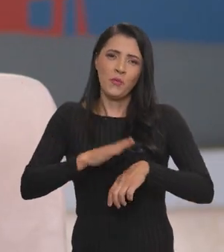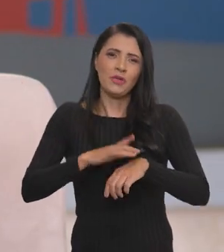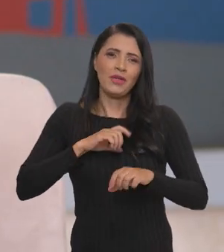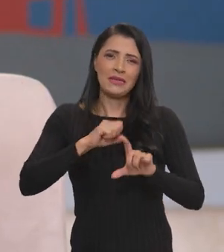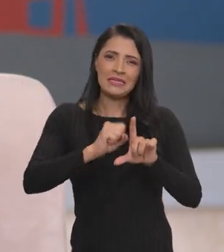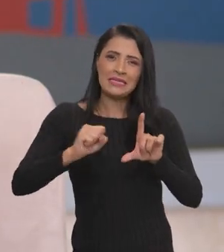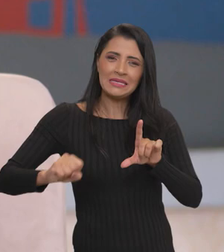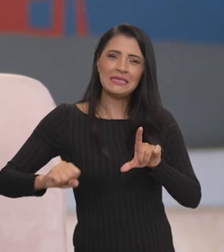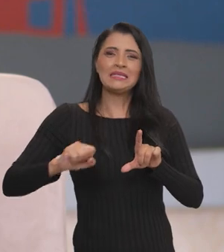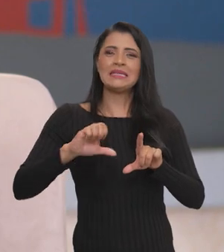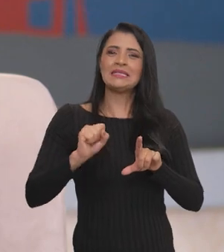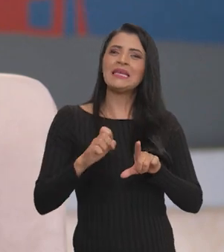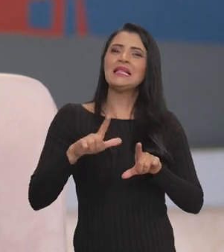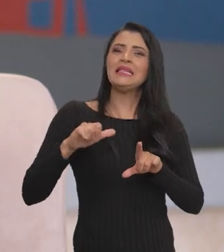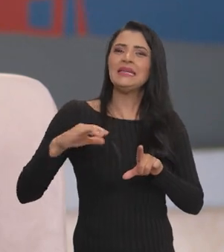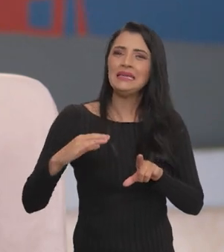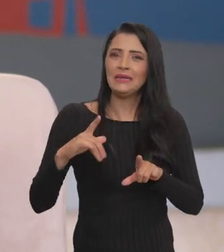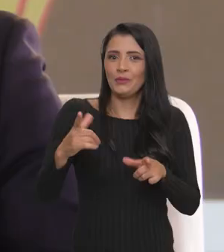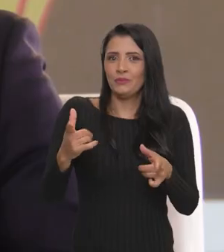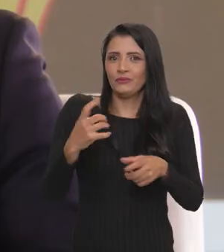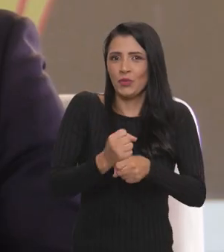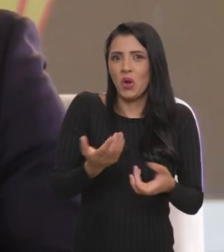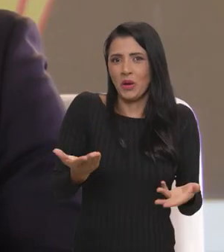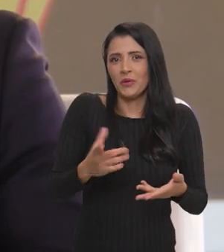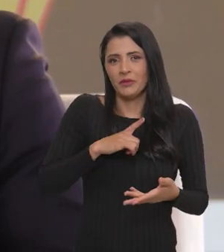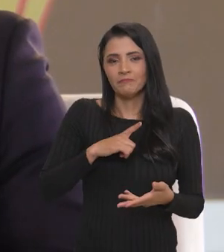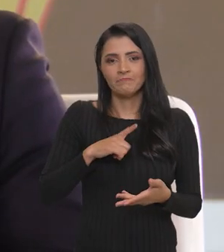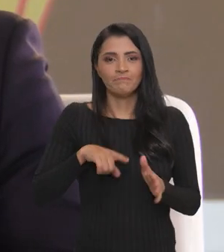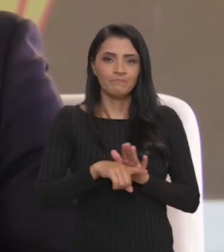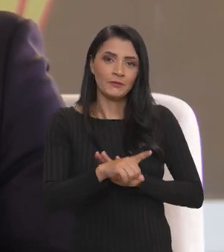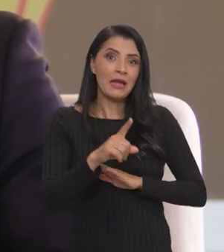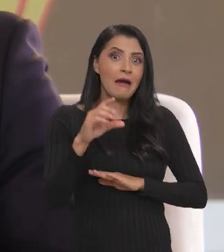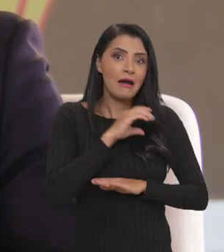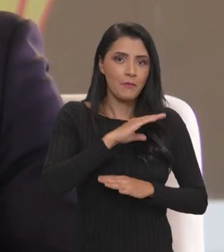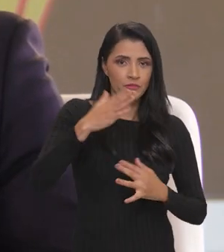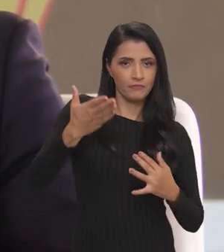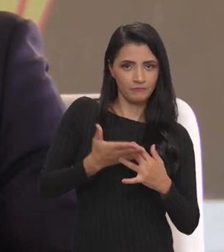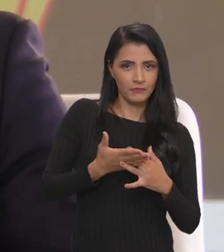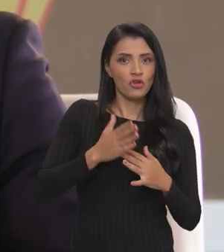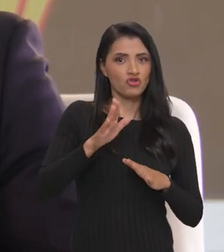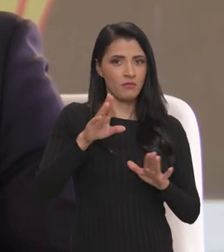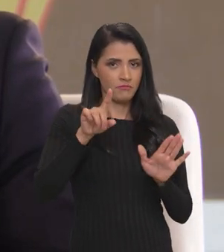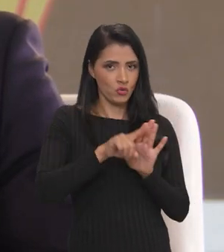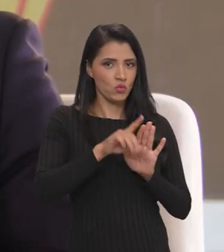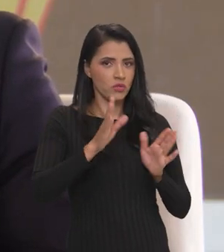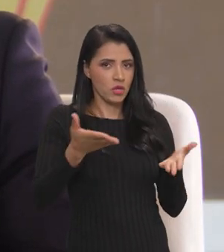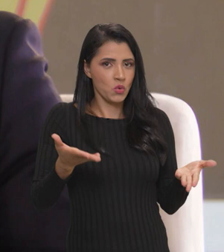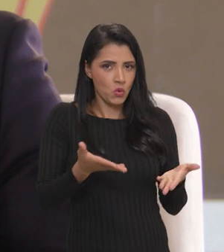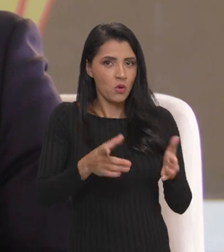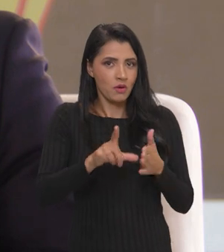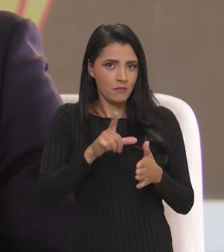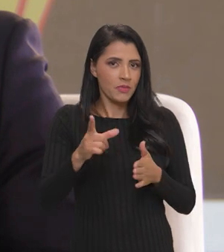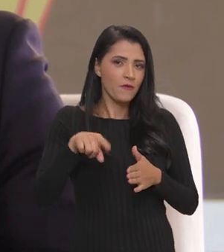Selic no montante que a gente tem atualmente. Secretária, a gente vai para um rápido intervalo, mas já queria deixar uma pergunta para a senhora